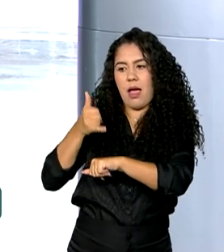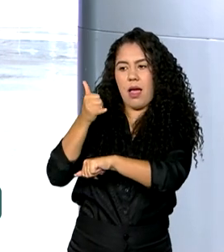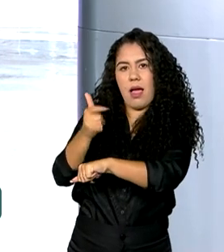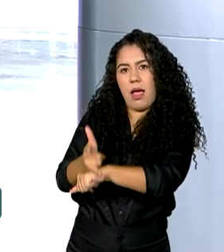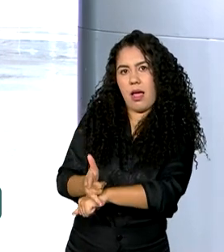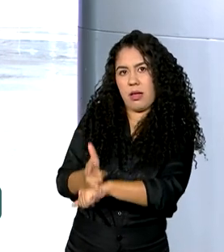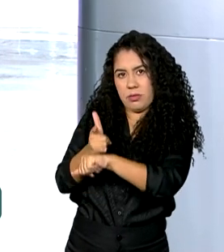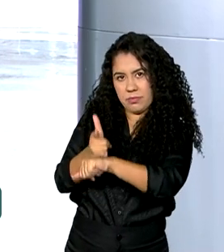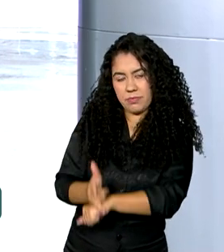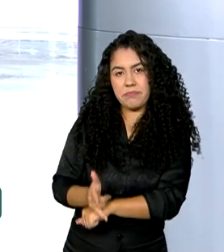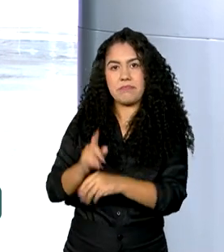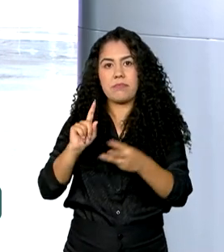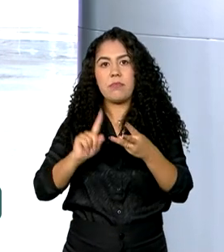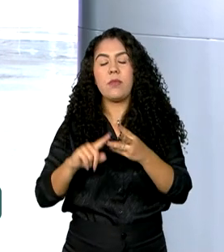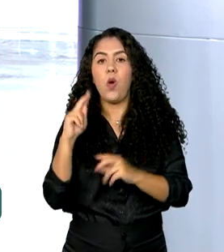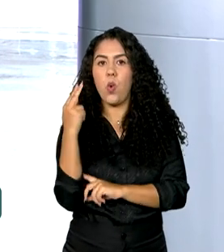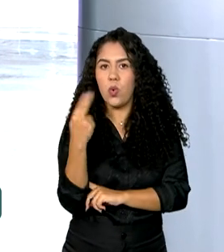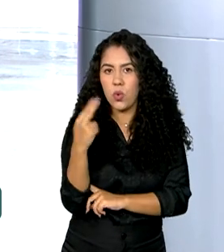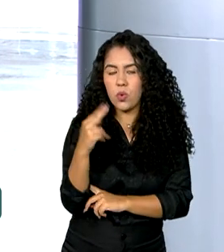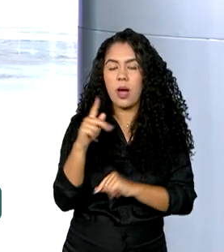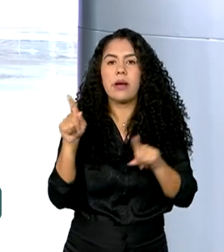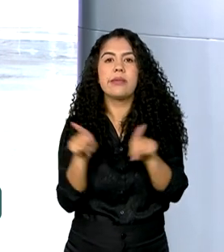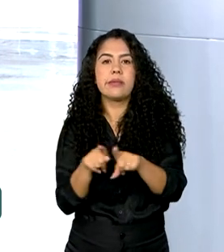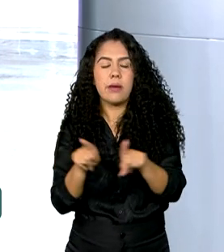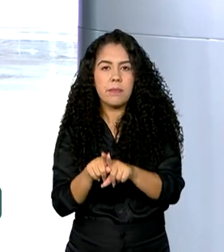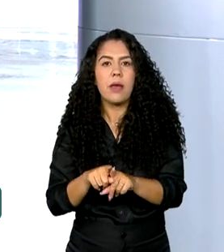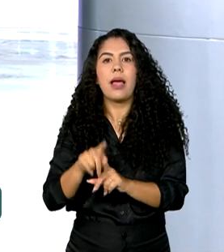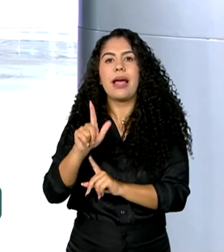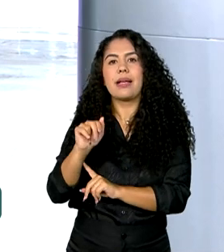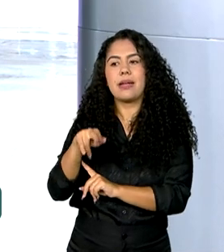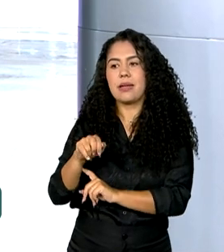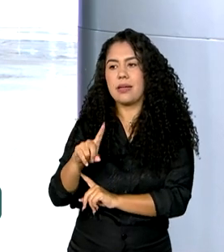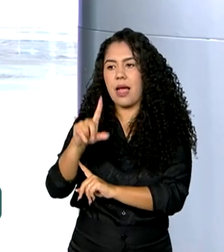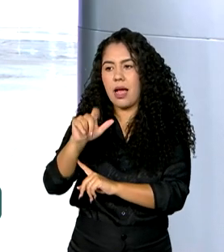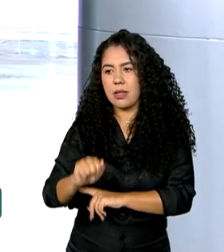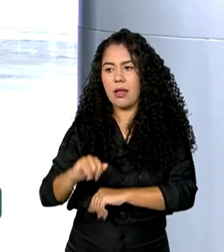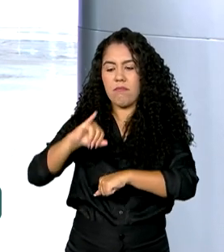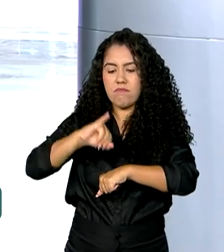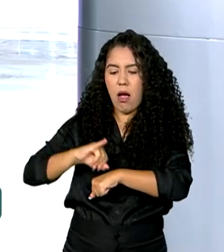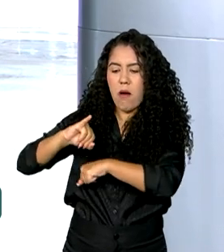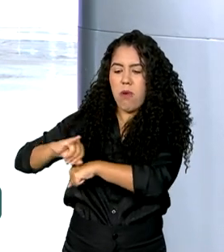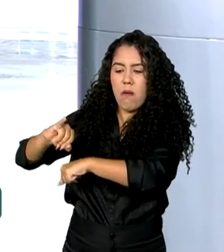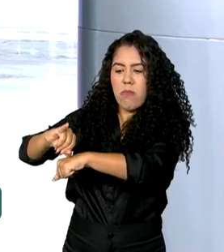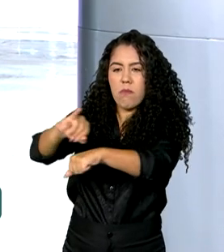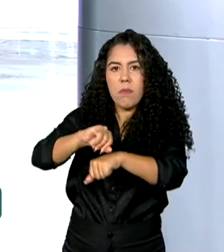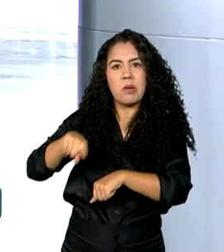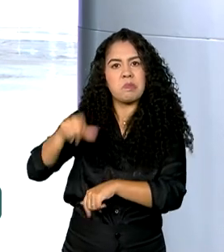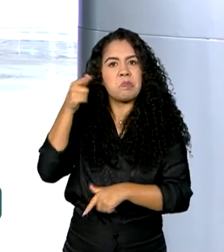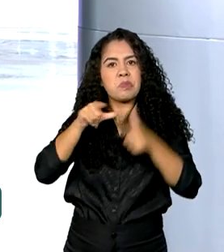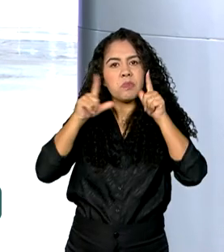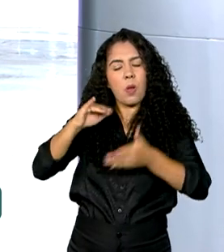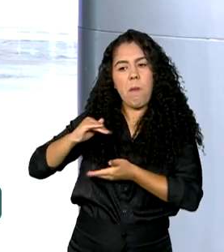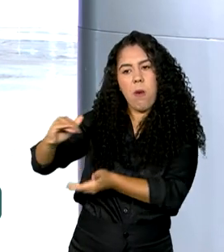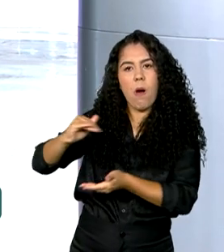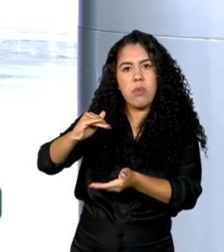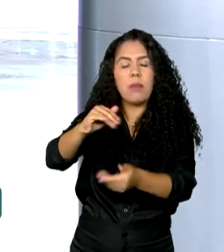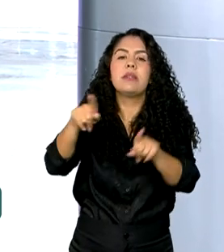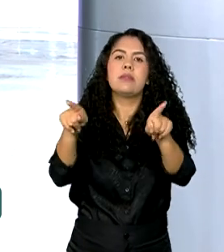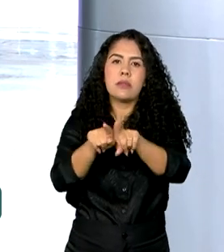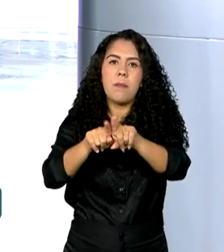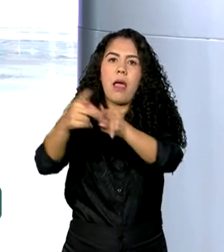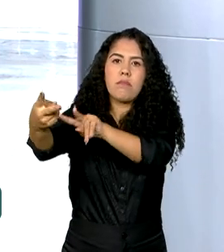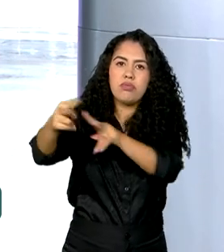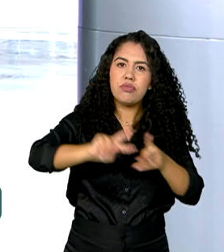Líbano, Uruguai, Granada e São Vicente também receberam doações humanitárias do Brasil. Portanto, além da repatriação,